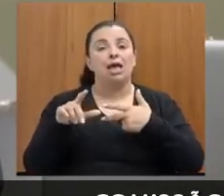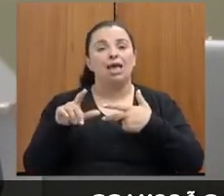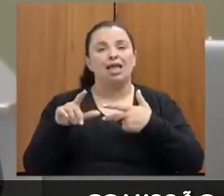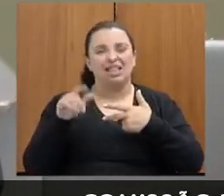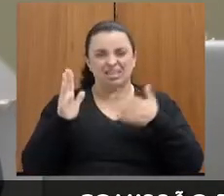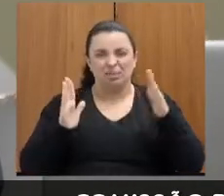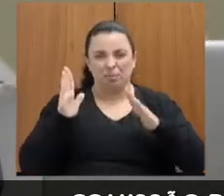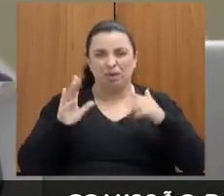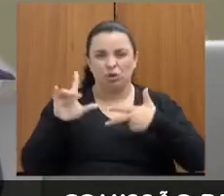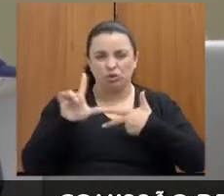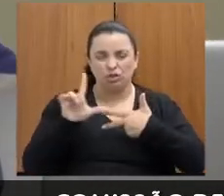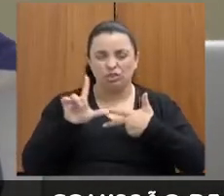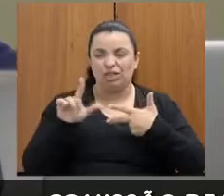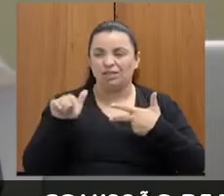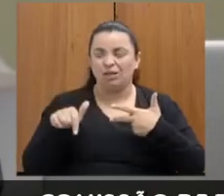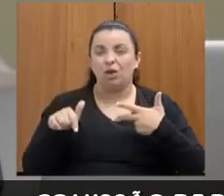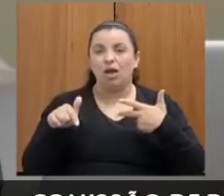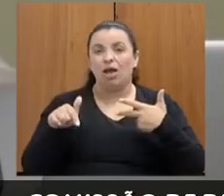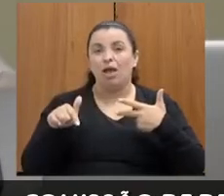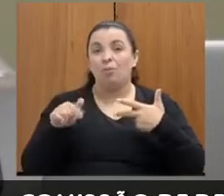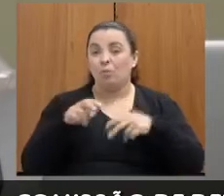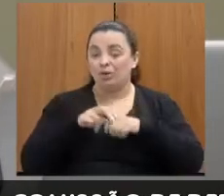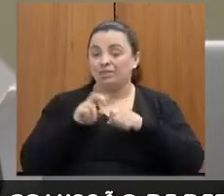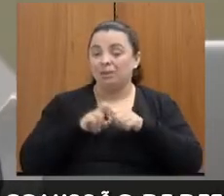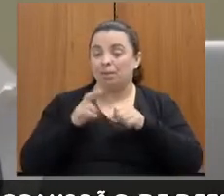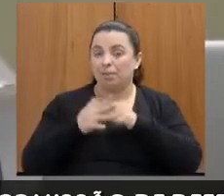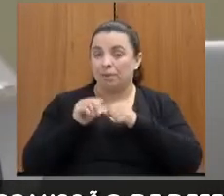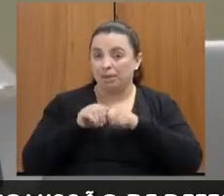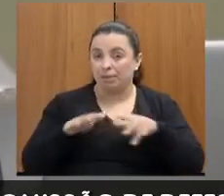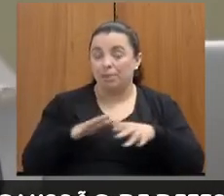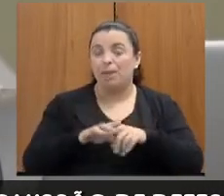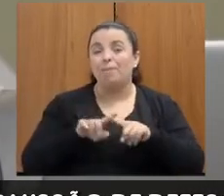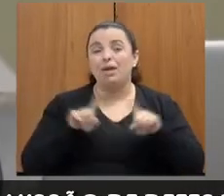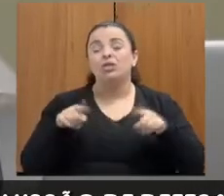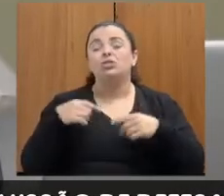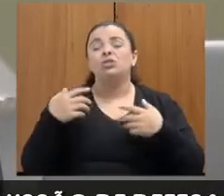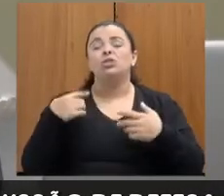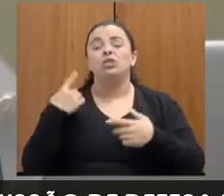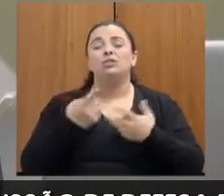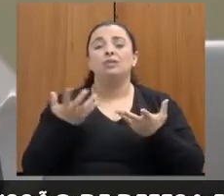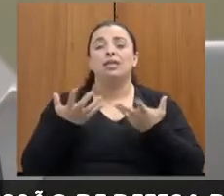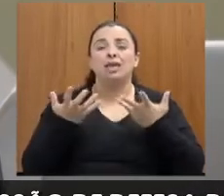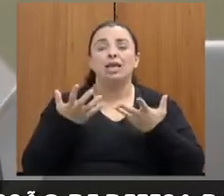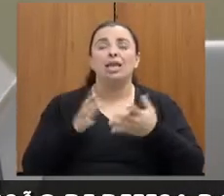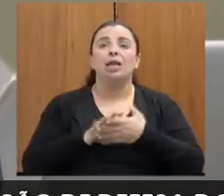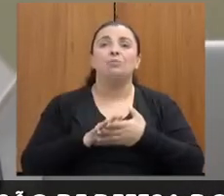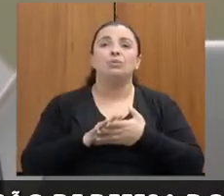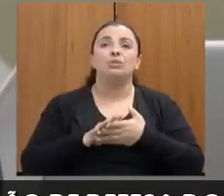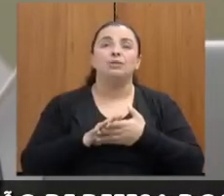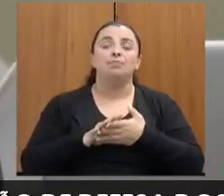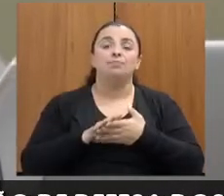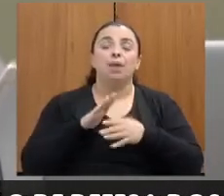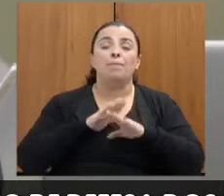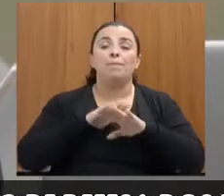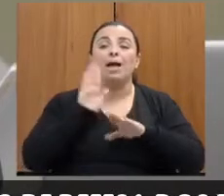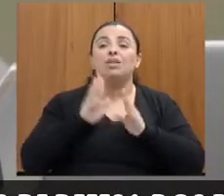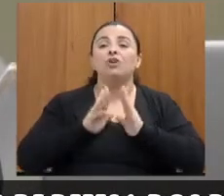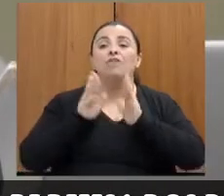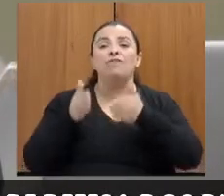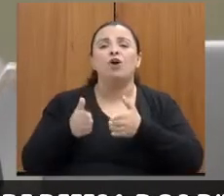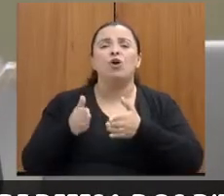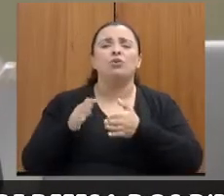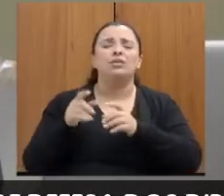com uma intensidade maior à interiorização, não é, doutora Kiri? Essa é uma demanda recorrentemente